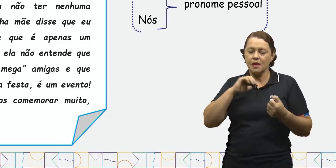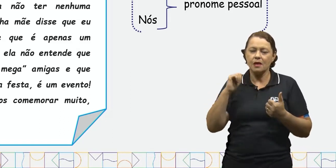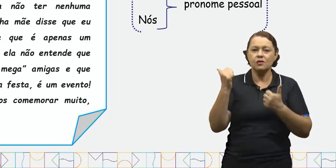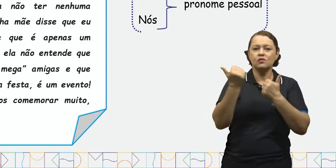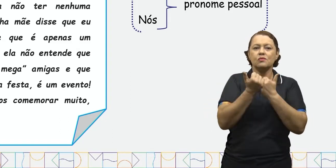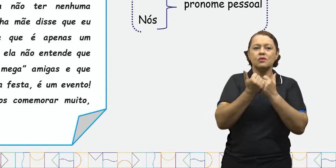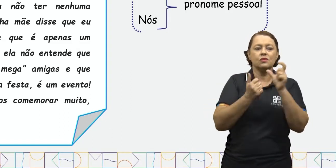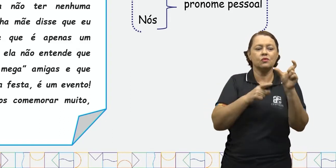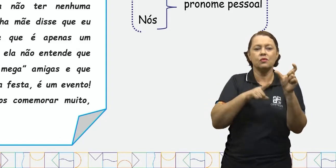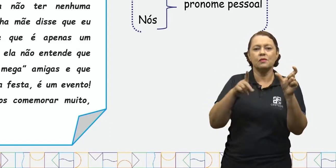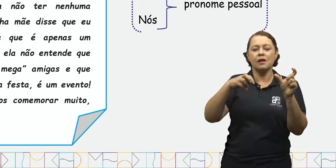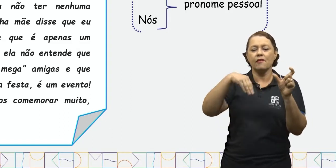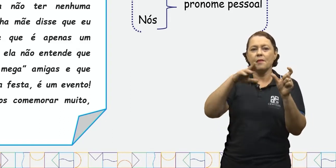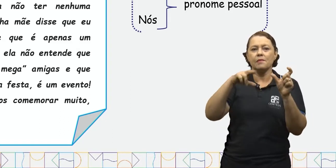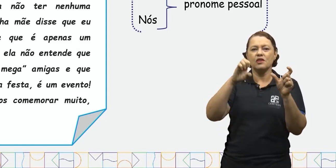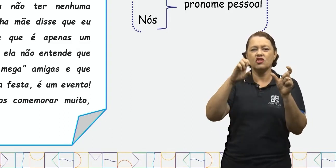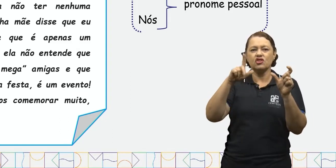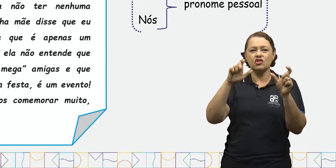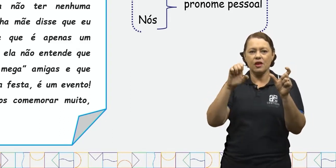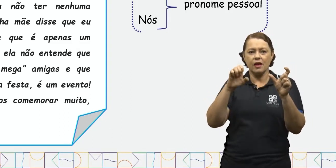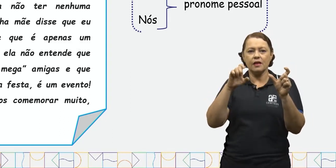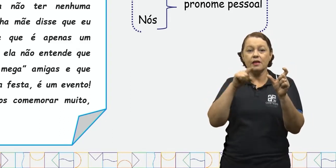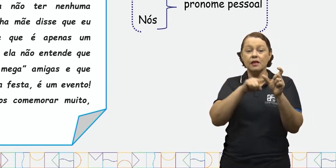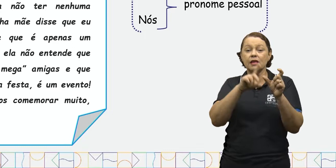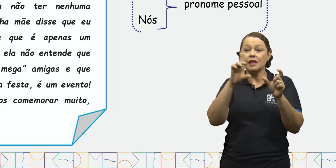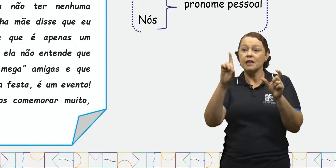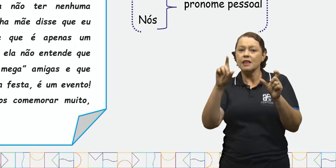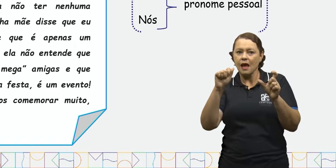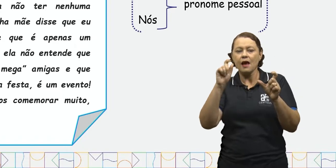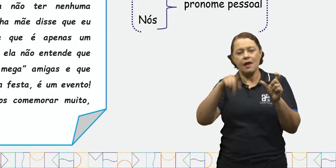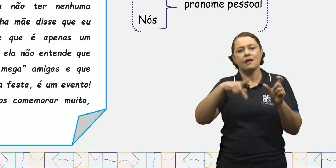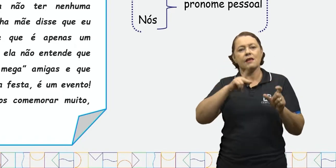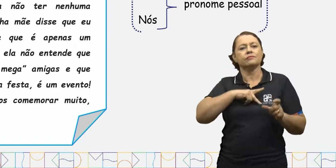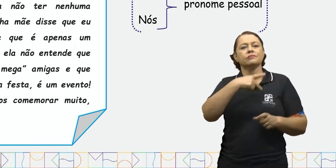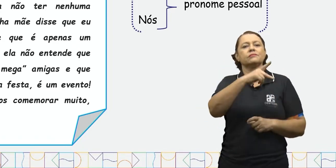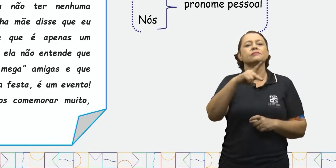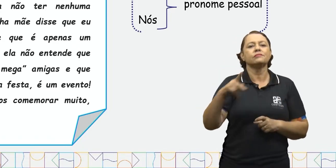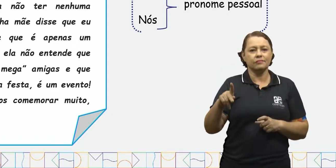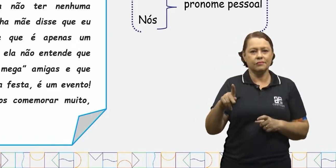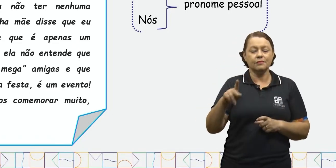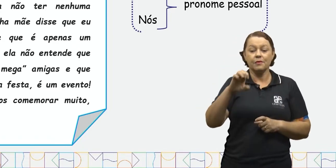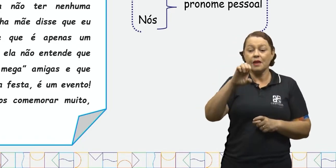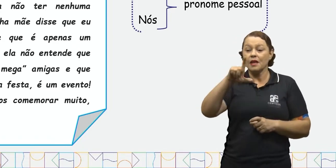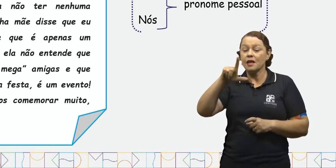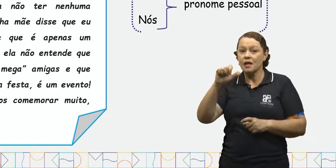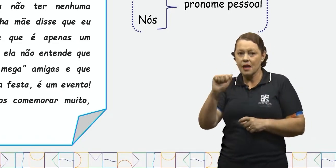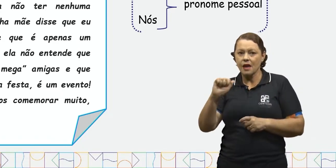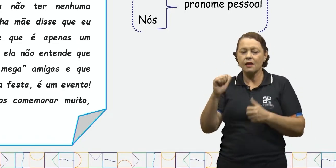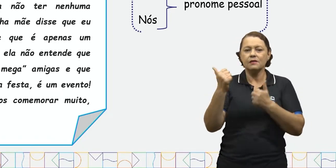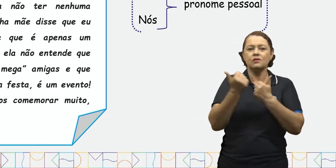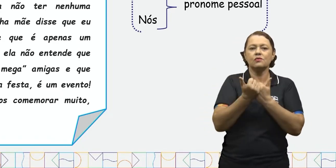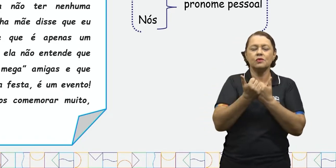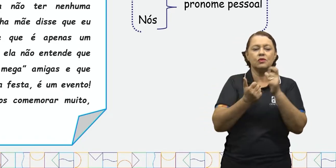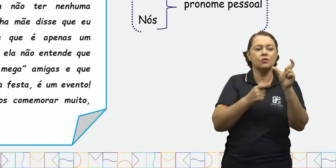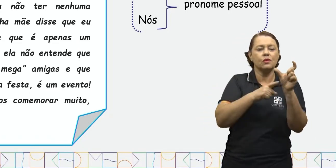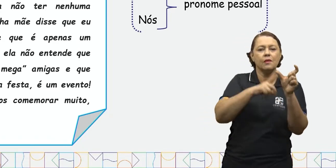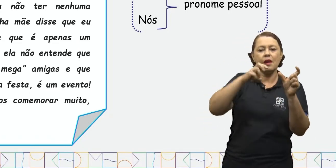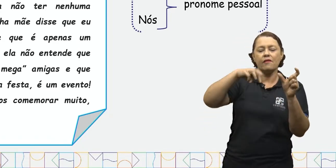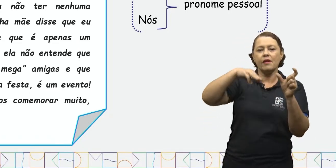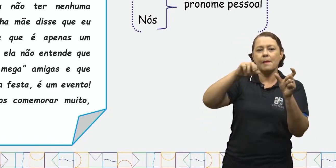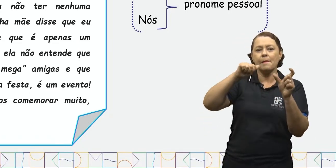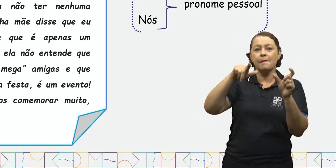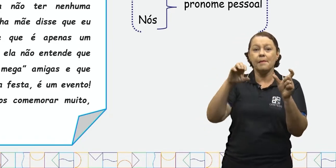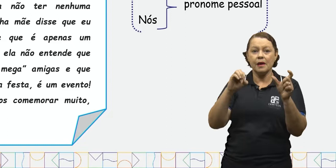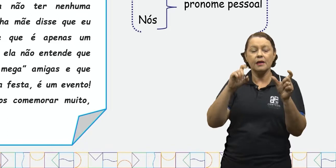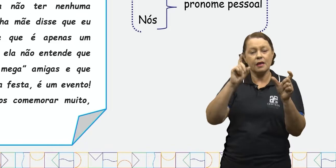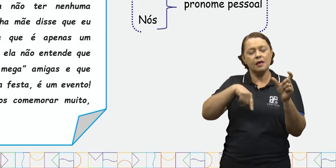Michele, é um pronome possessivo. O pronome ela, que substitui as palavras mãe da Michele, é um pronome pessoal.